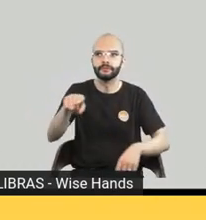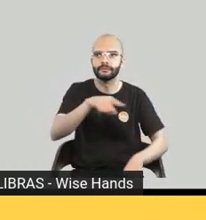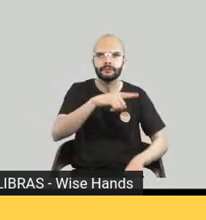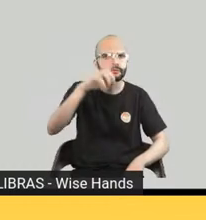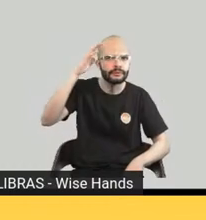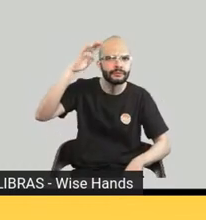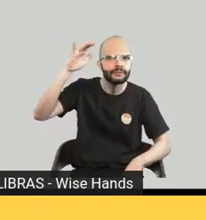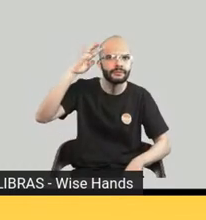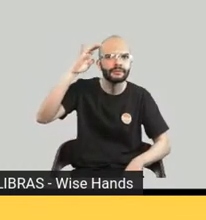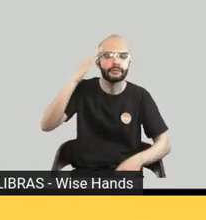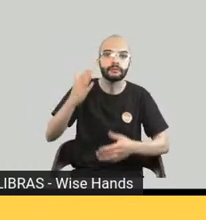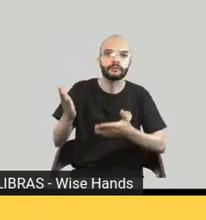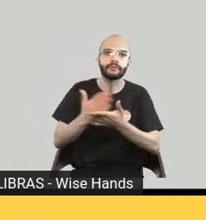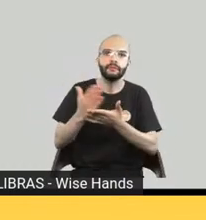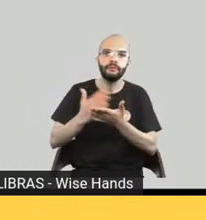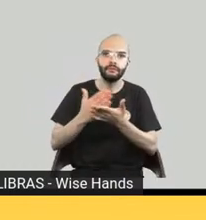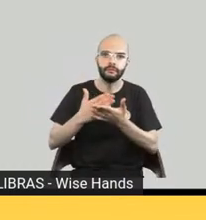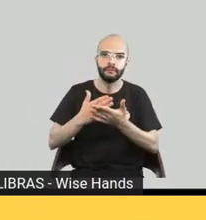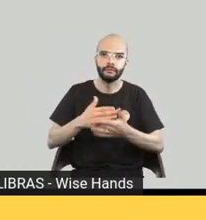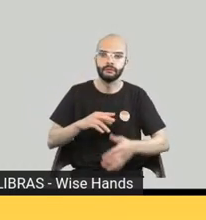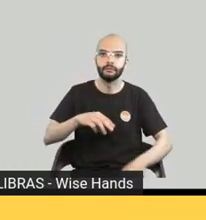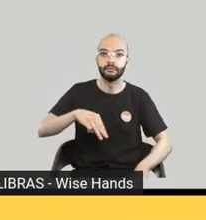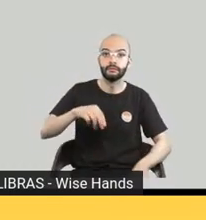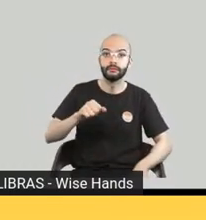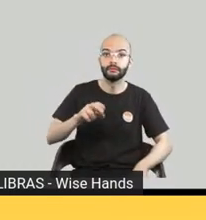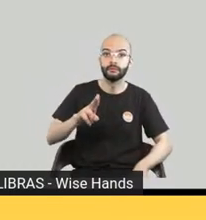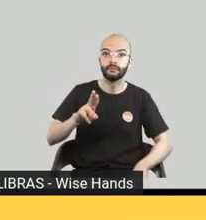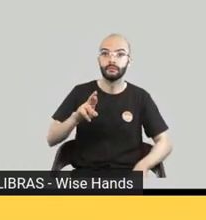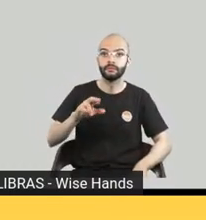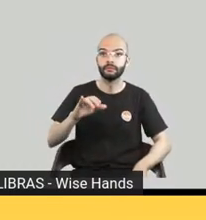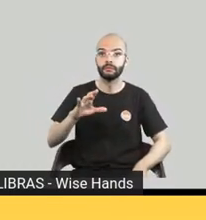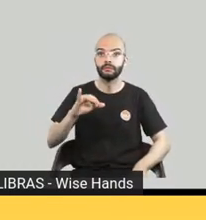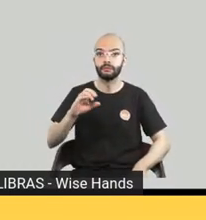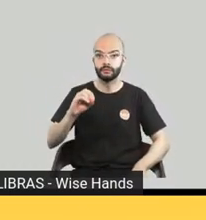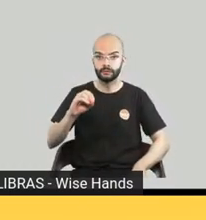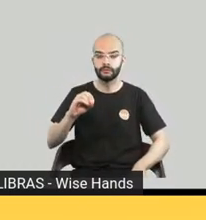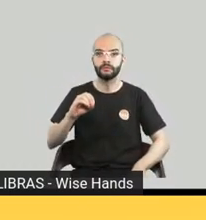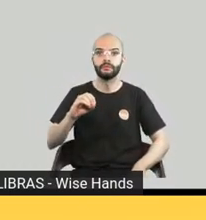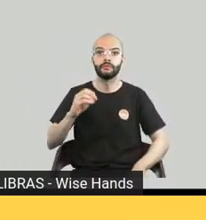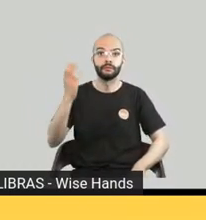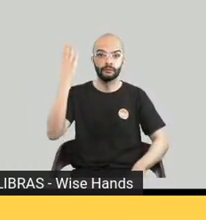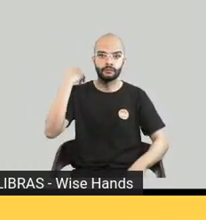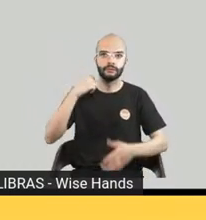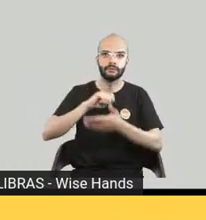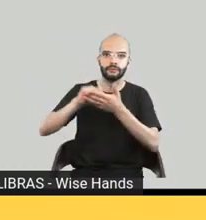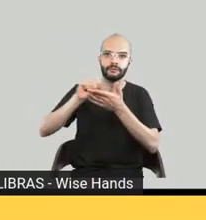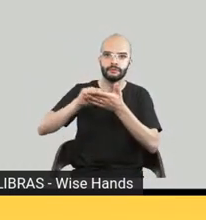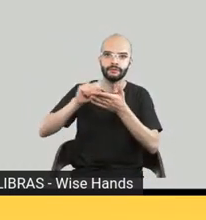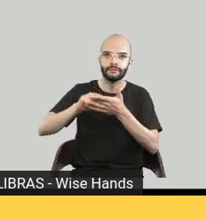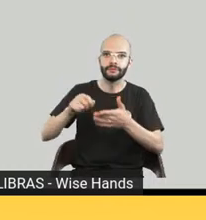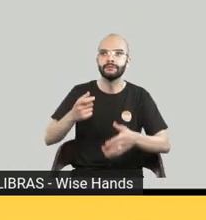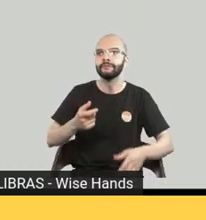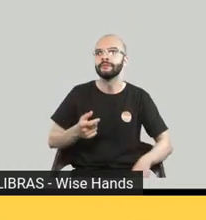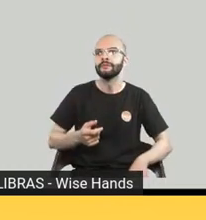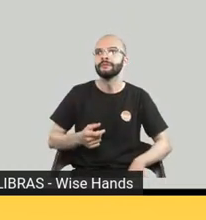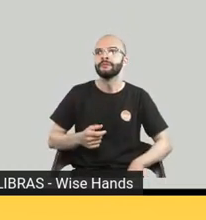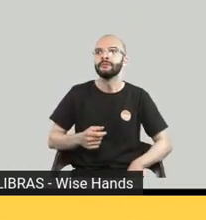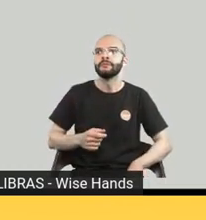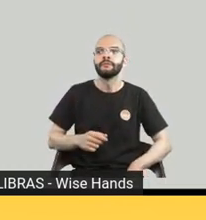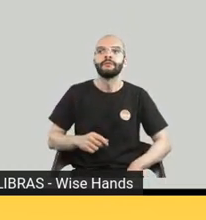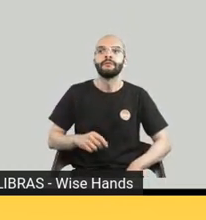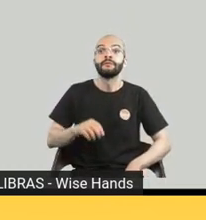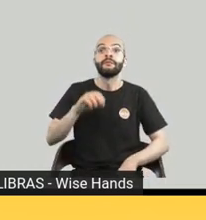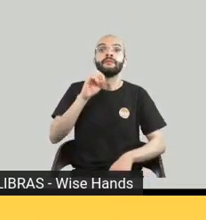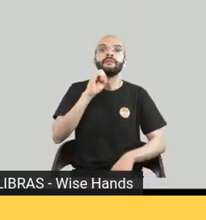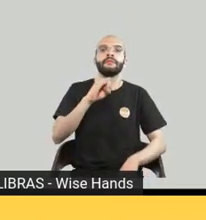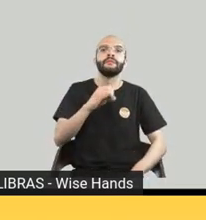ele disse que ele tinha uma expectativa e não deu muito certo ele tomou um banho de água fria se você pegar a tradução feita